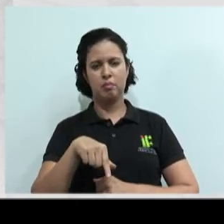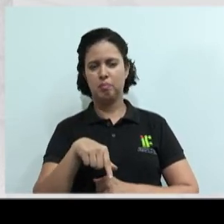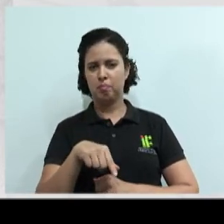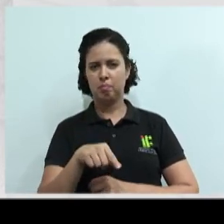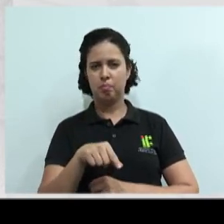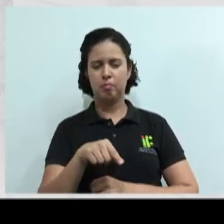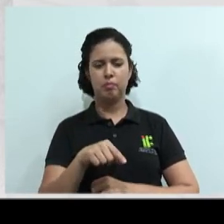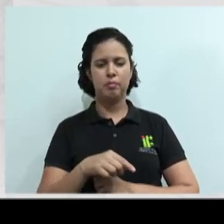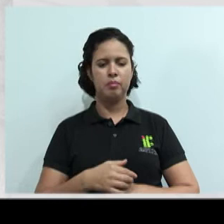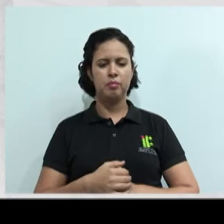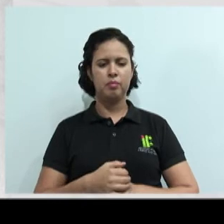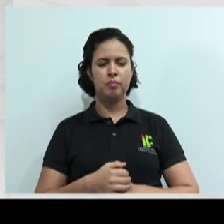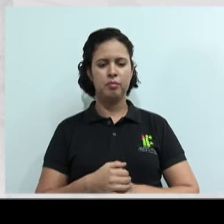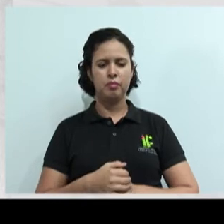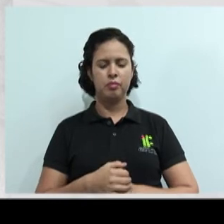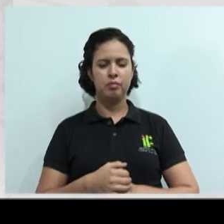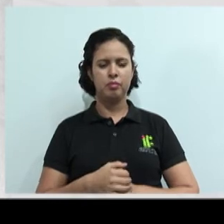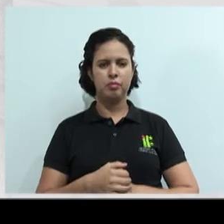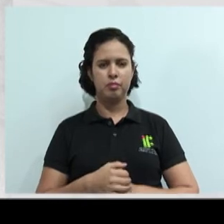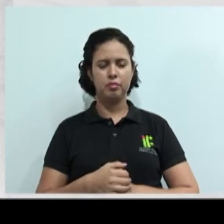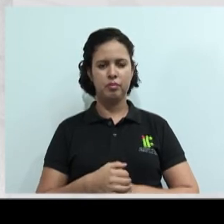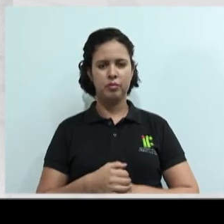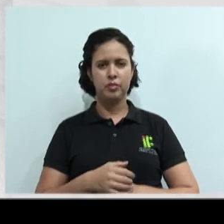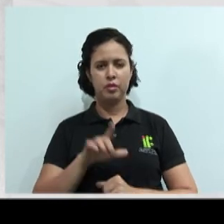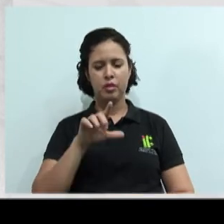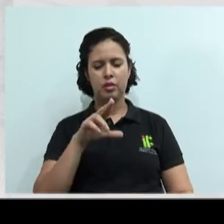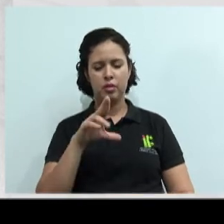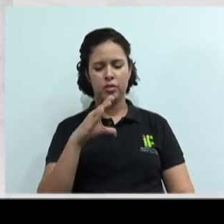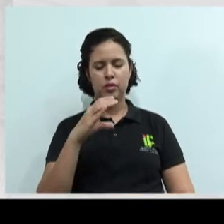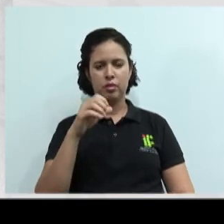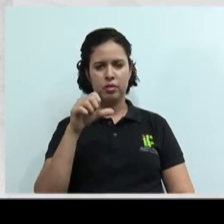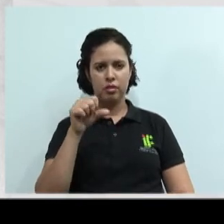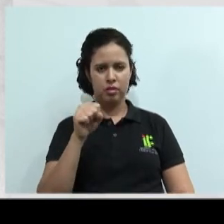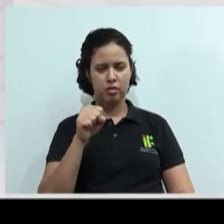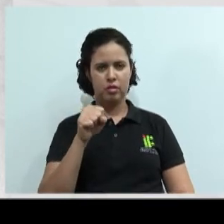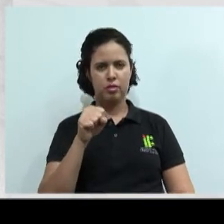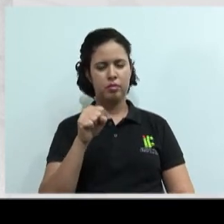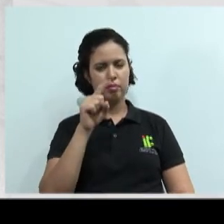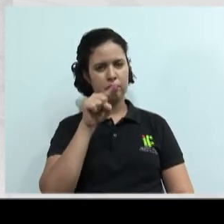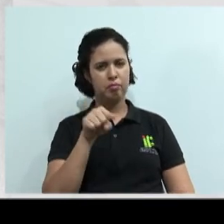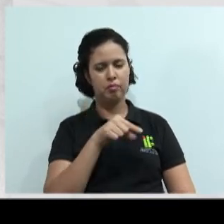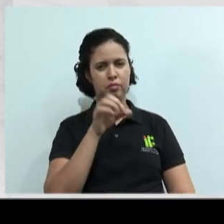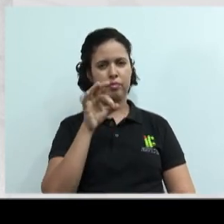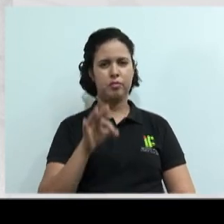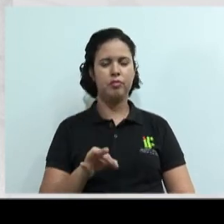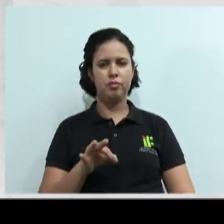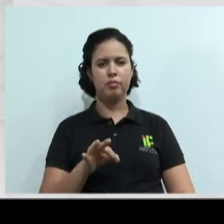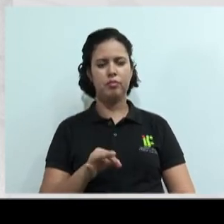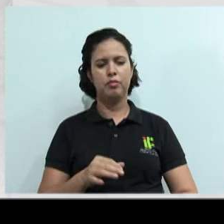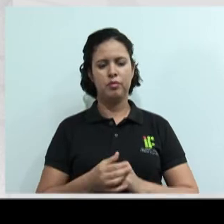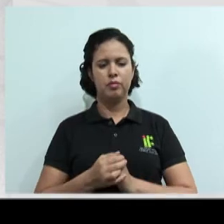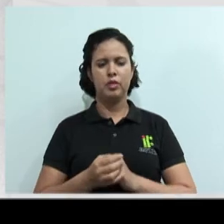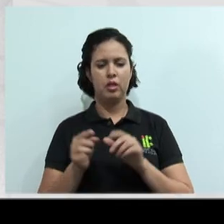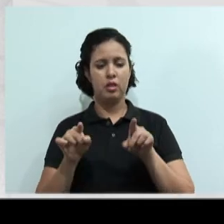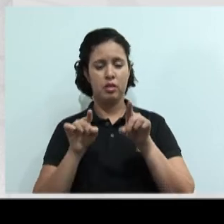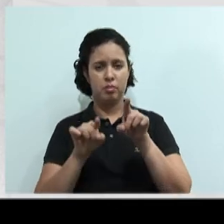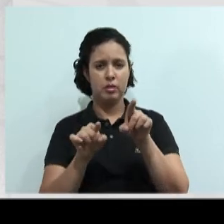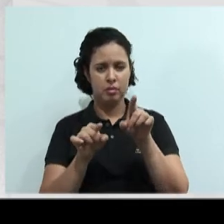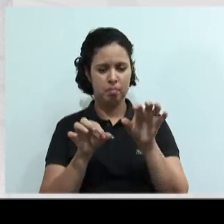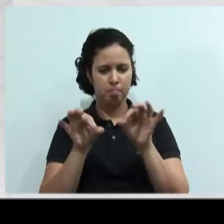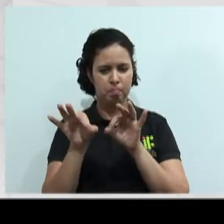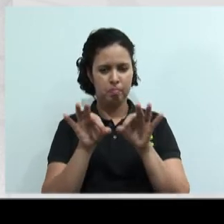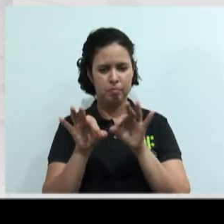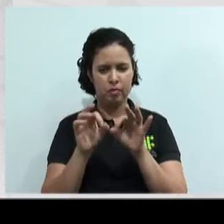Só para deixar claro e registrar, o Lucas marcou a resposta correta, que é a letra E, tá? Mas vamos ver a letra A. Alinhamento planejado,